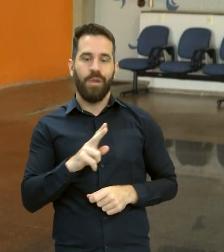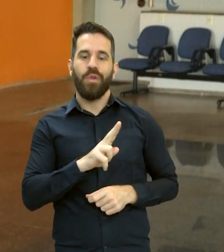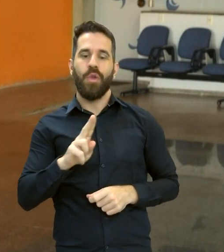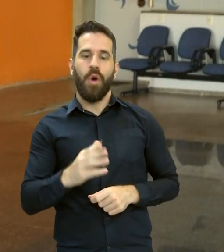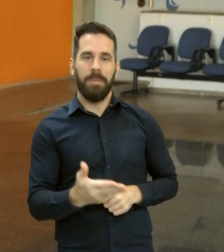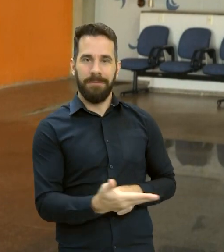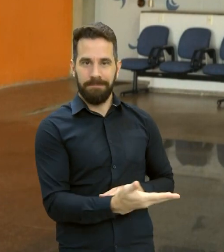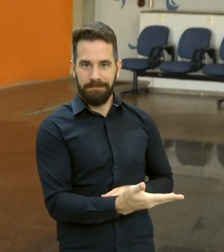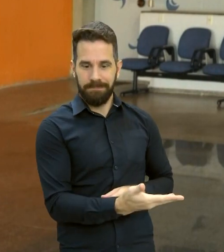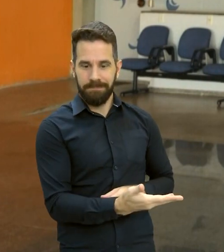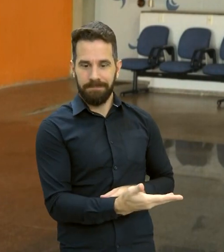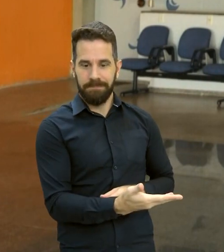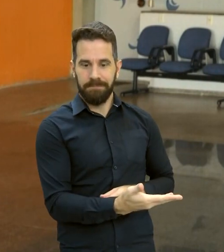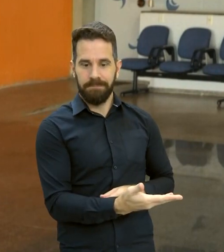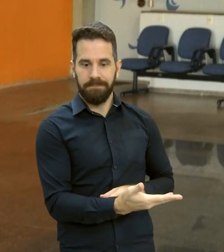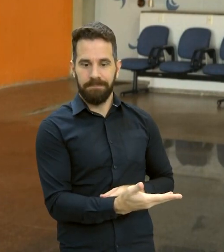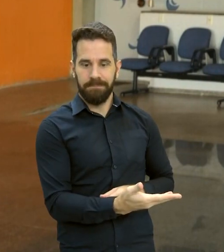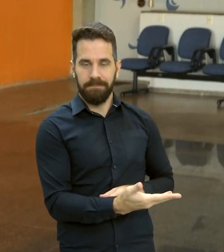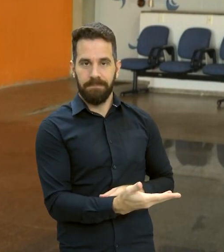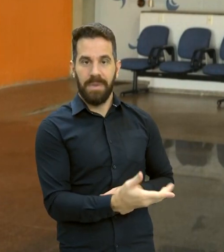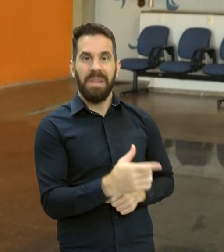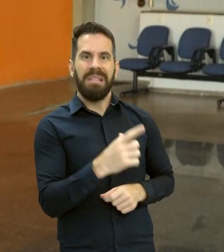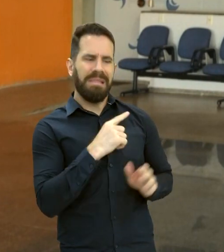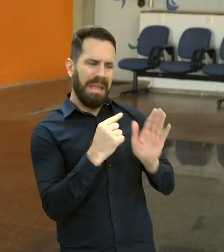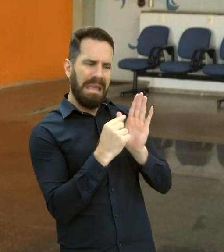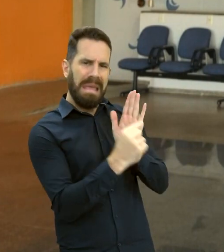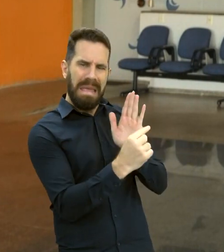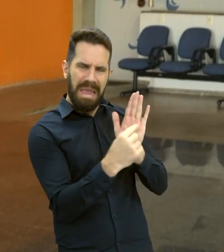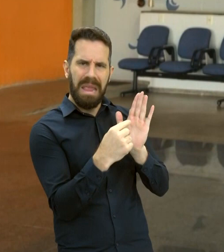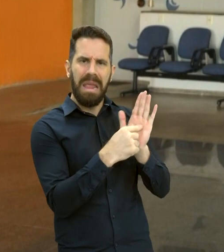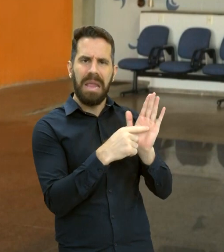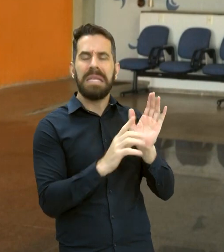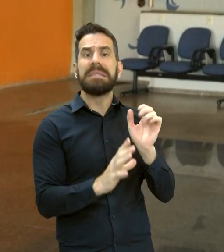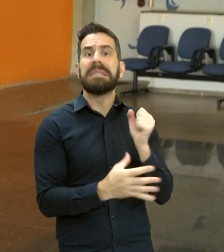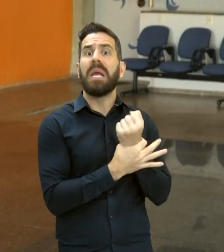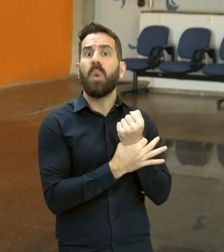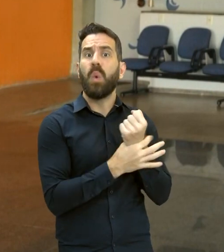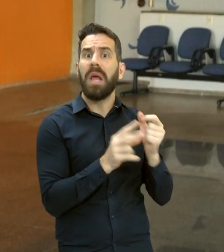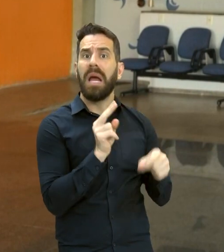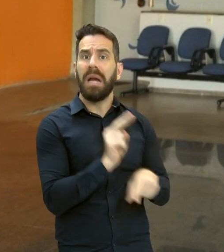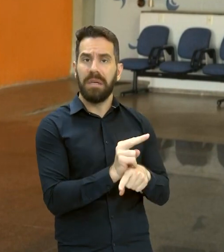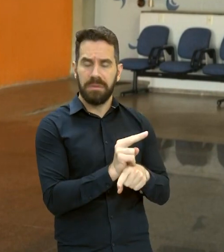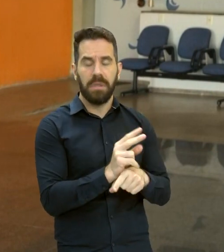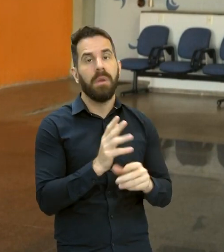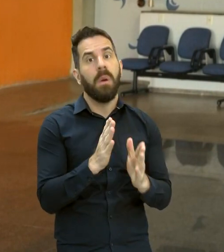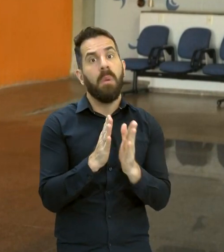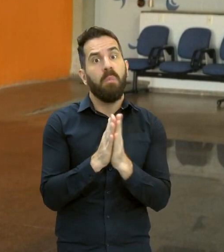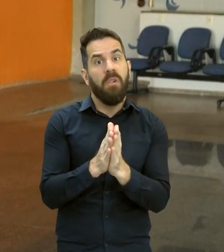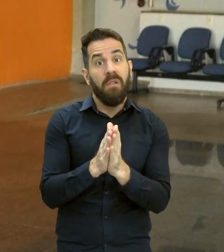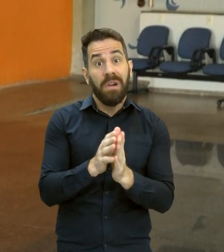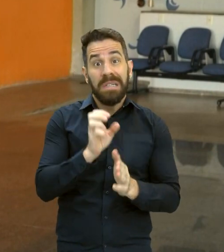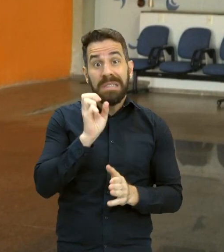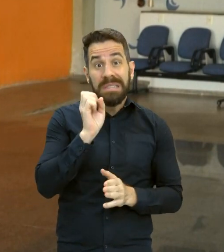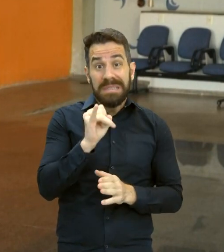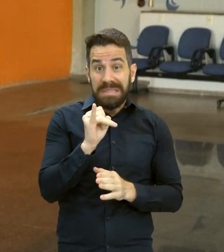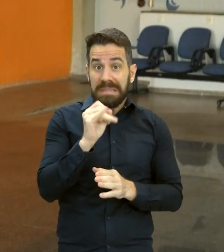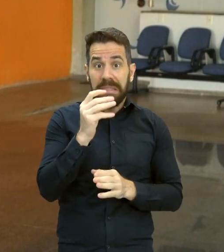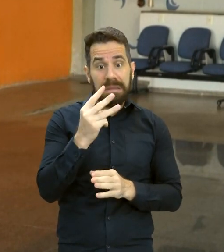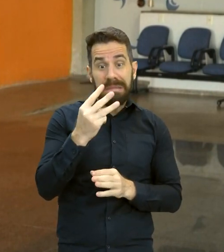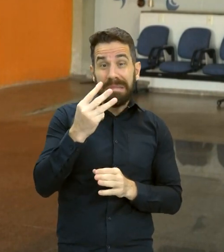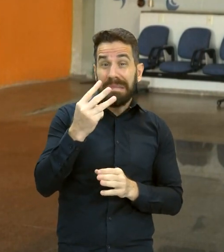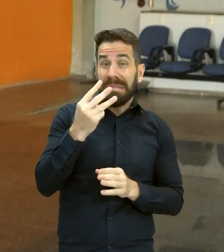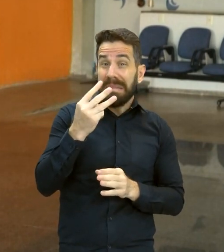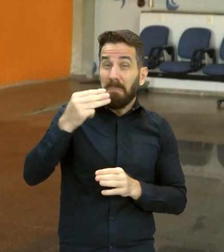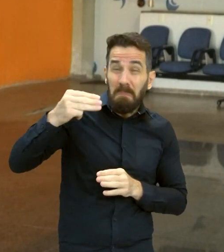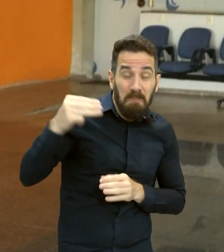Você faz o seu registro lá e, por favor, se a gente não chegar em menos de três minutos, quando você precisar